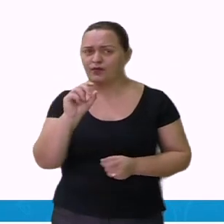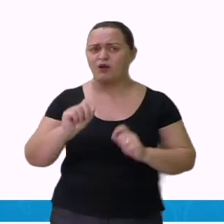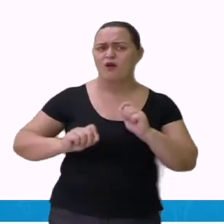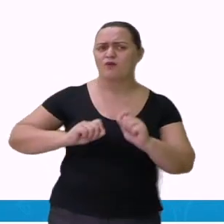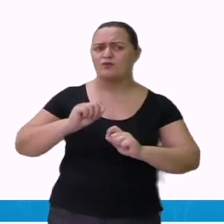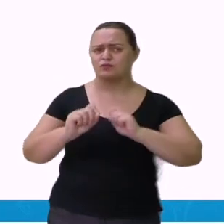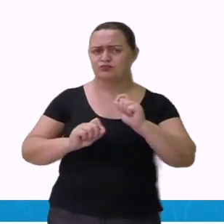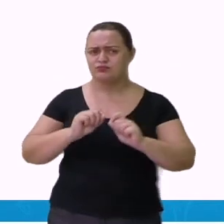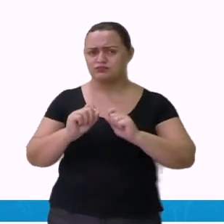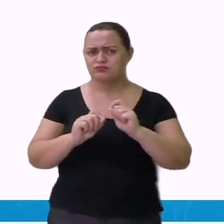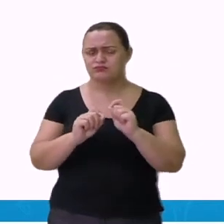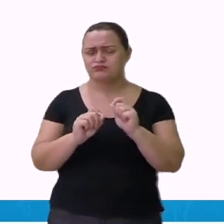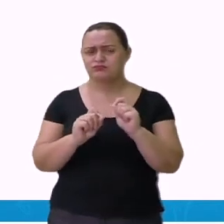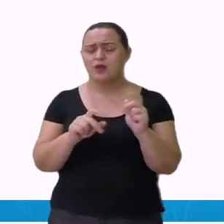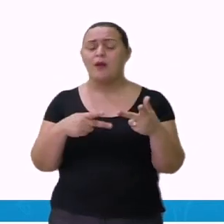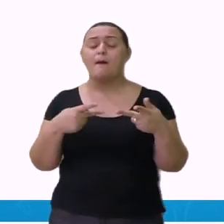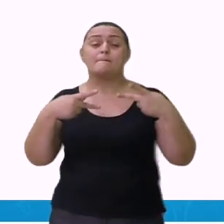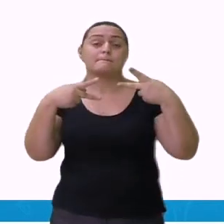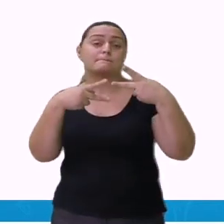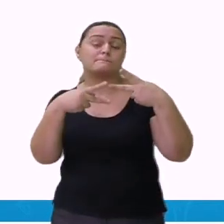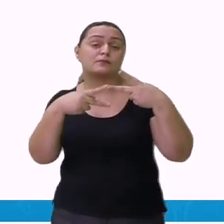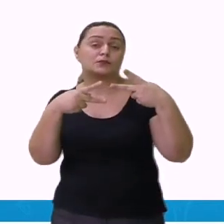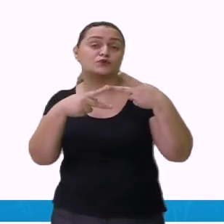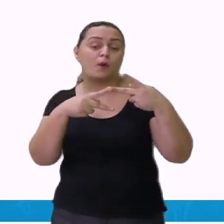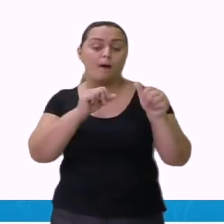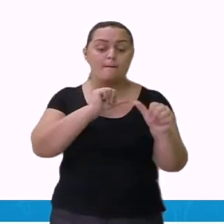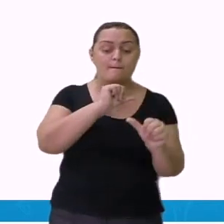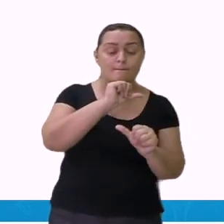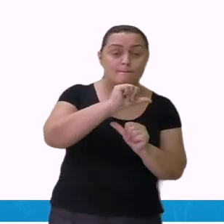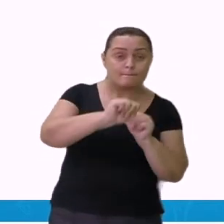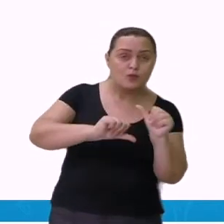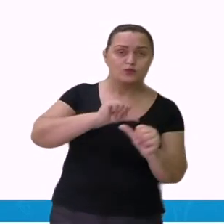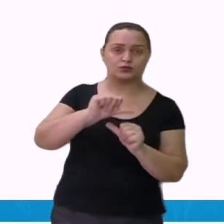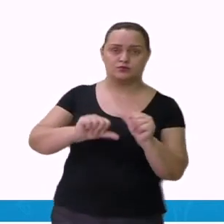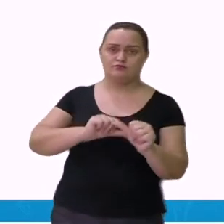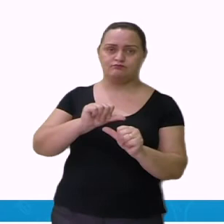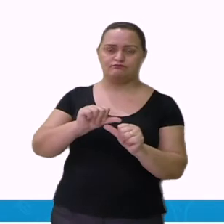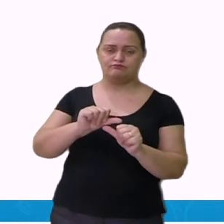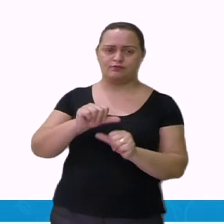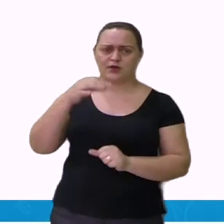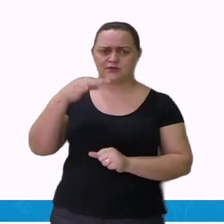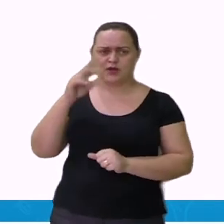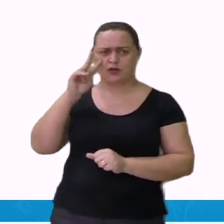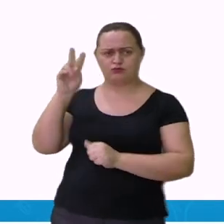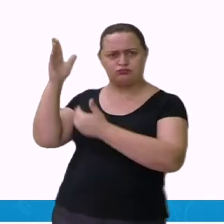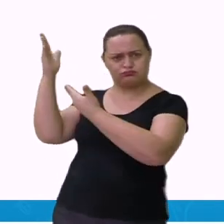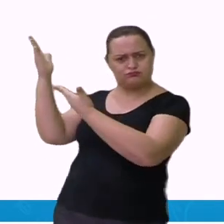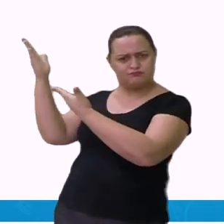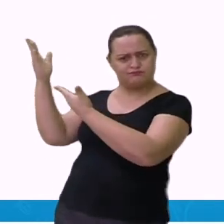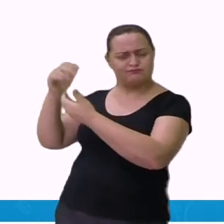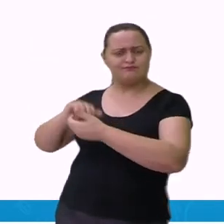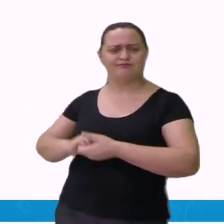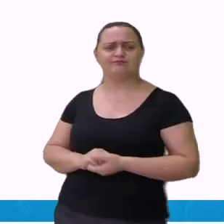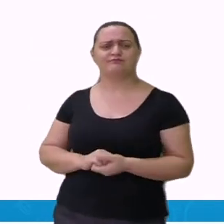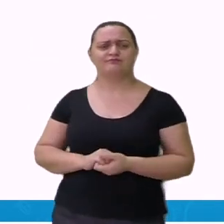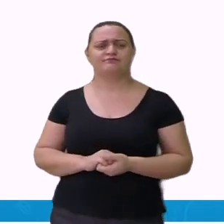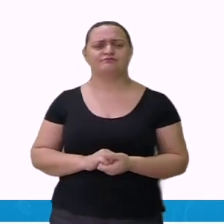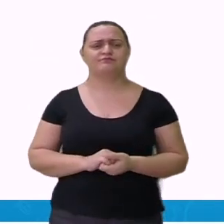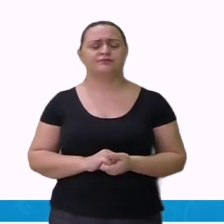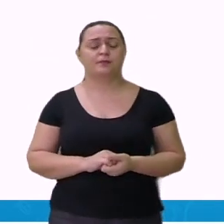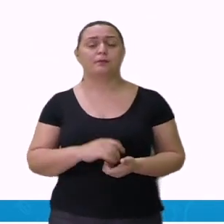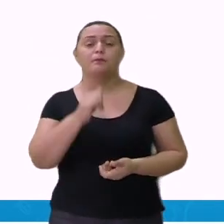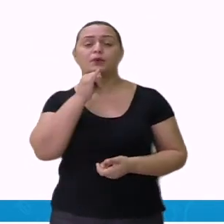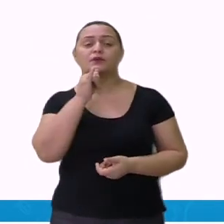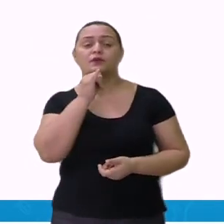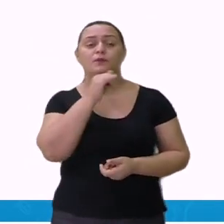preposição sofre alteração. Preposição mais artigos. Por exemplo, o D mais o O,